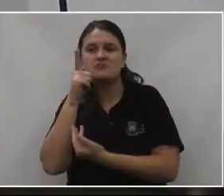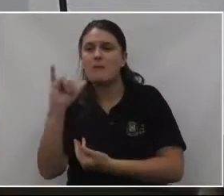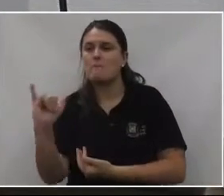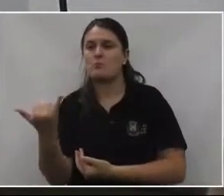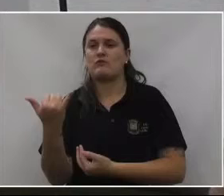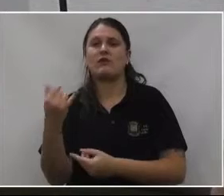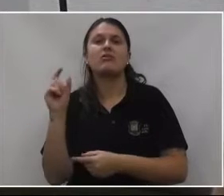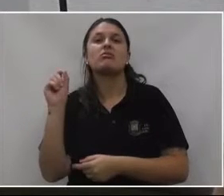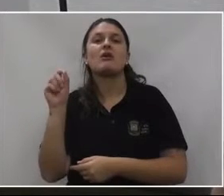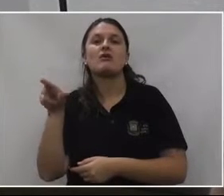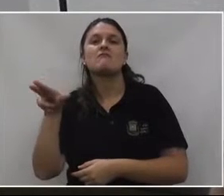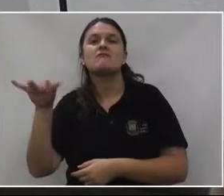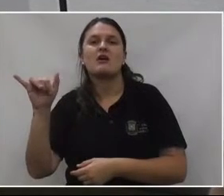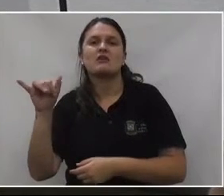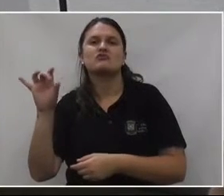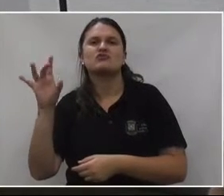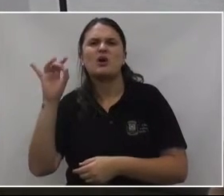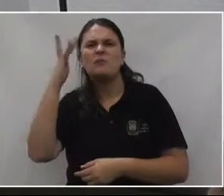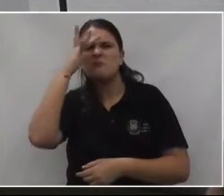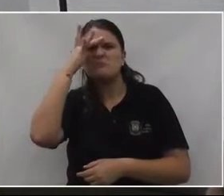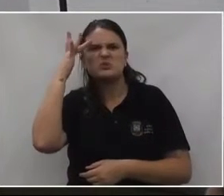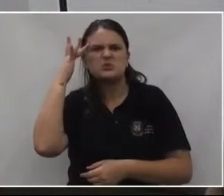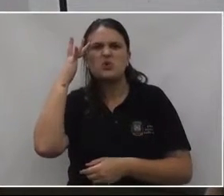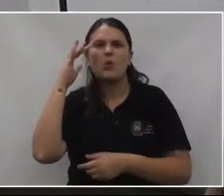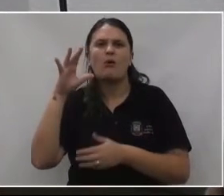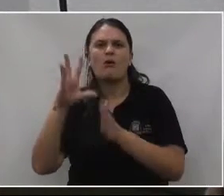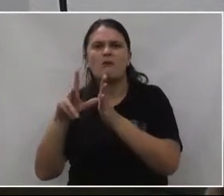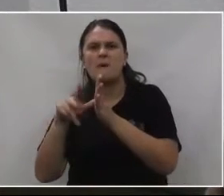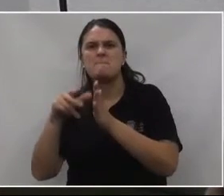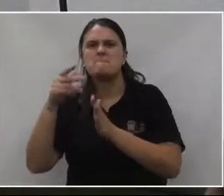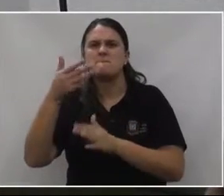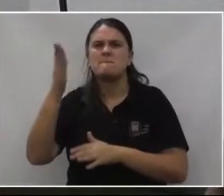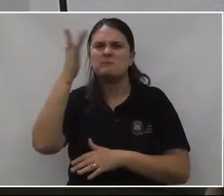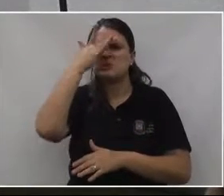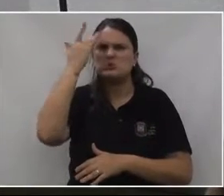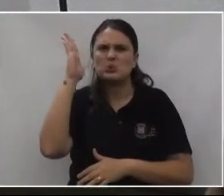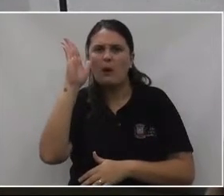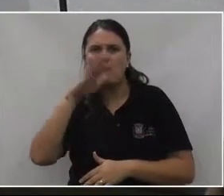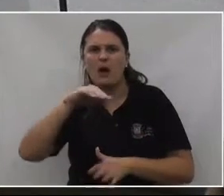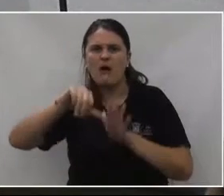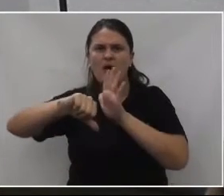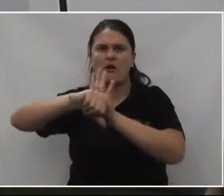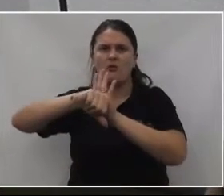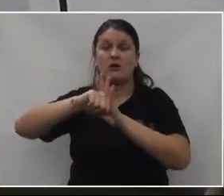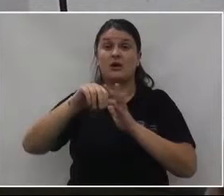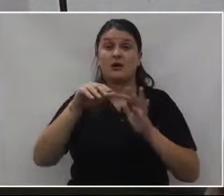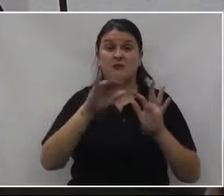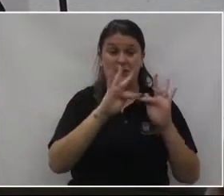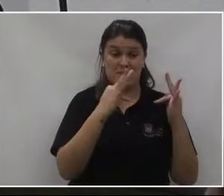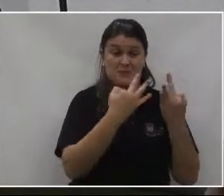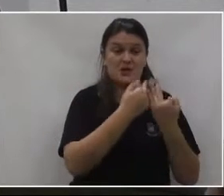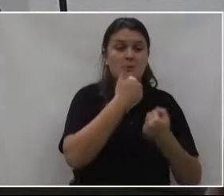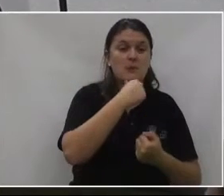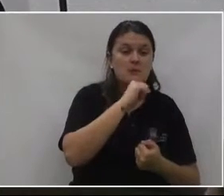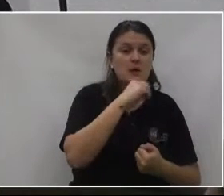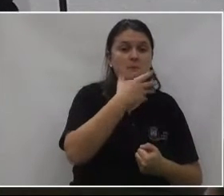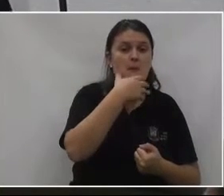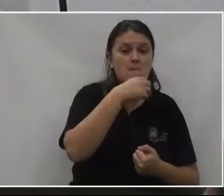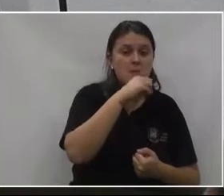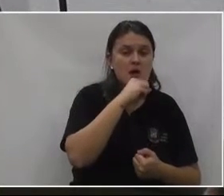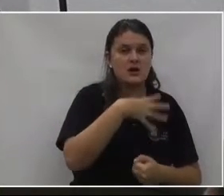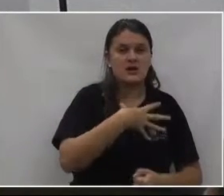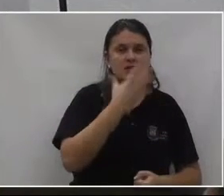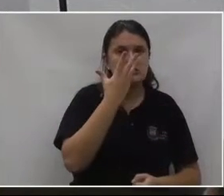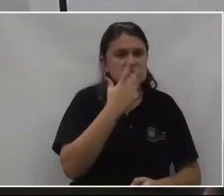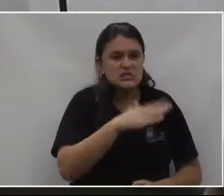Quem que vai? Os vagabundos. A família de bem, família, o pai, filhos, amigos, tem que começar a usar esse lugar